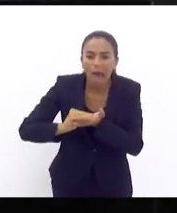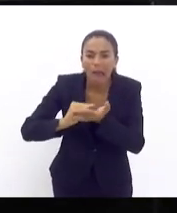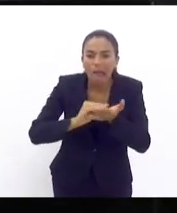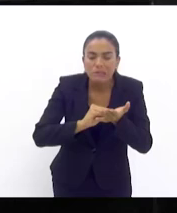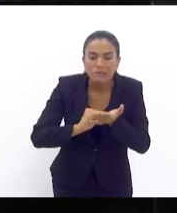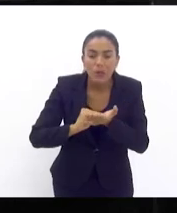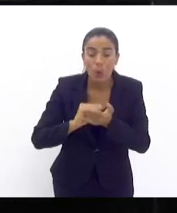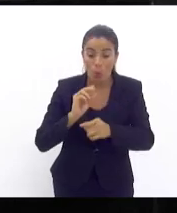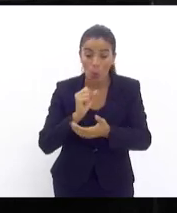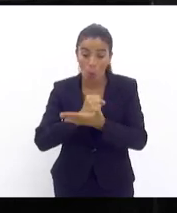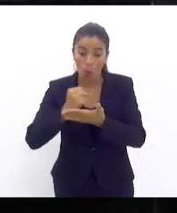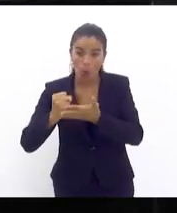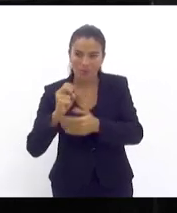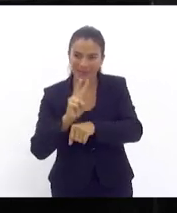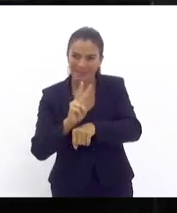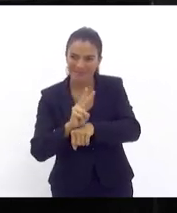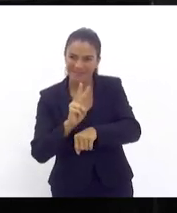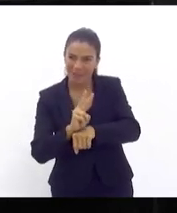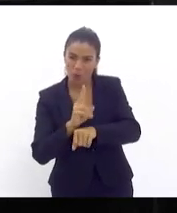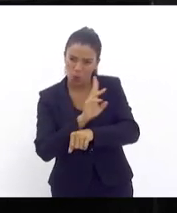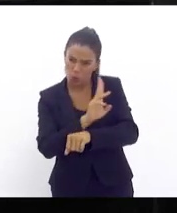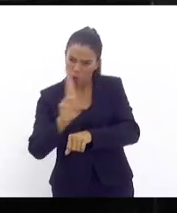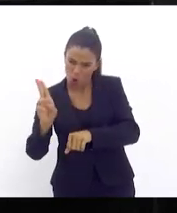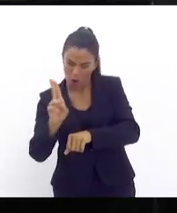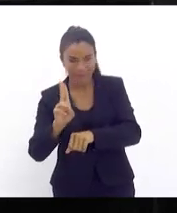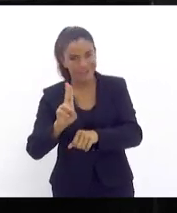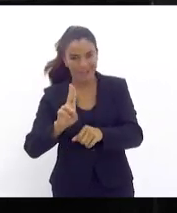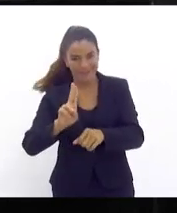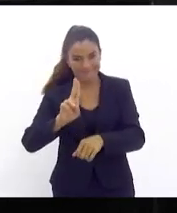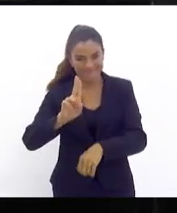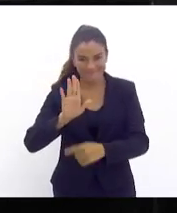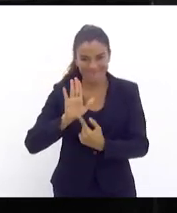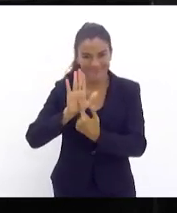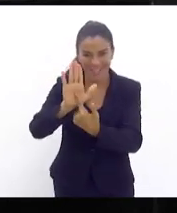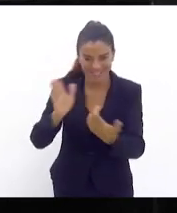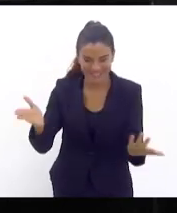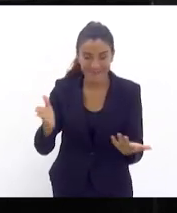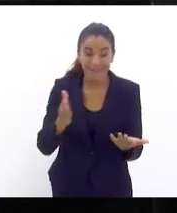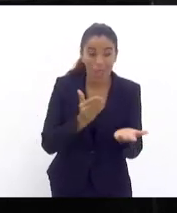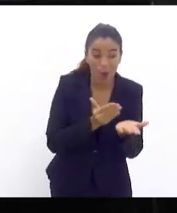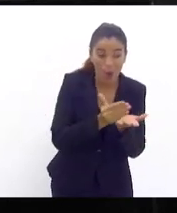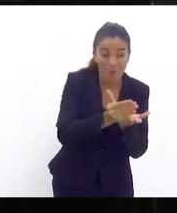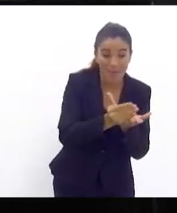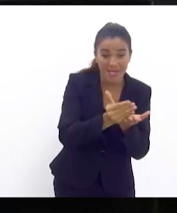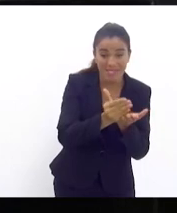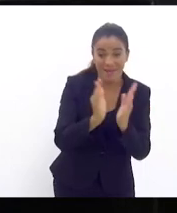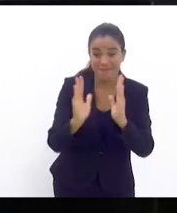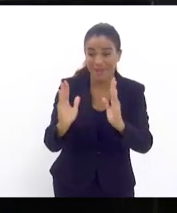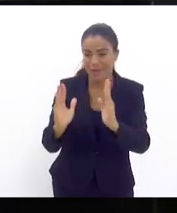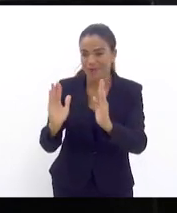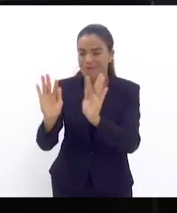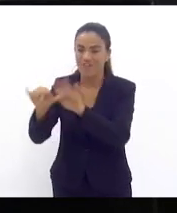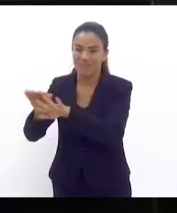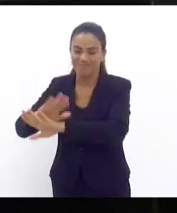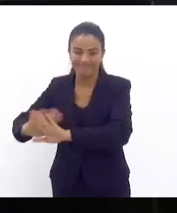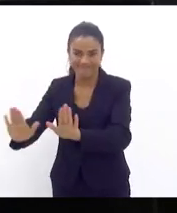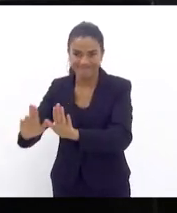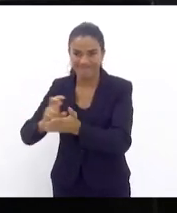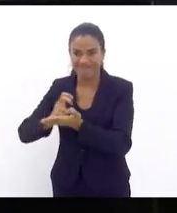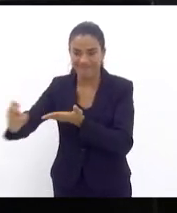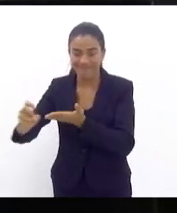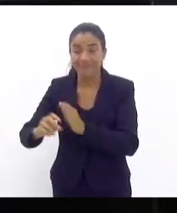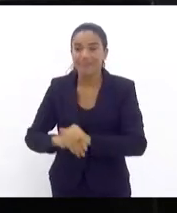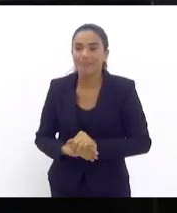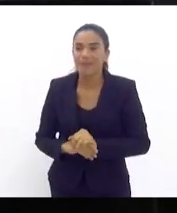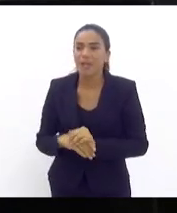temporário, como o próprio nome diz, ele tem início, meio e fim. E quando a gente traz